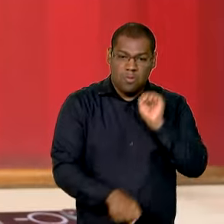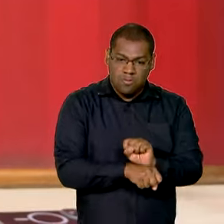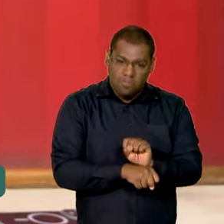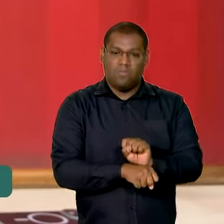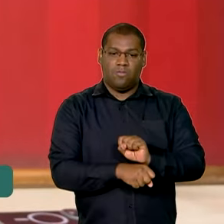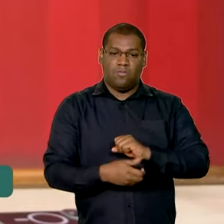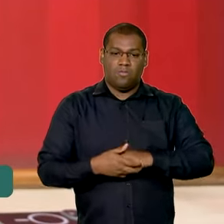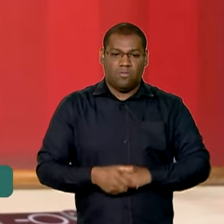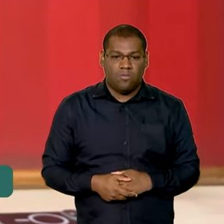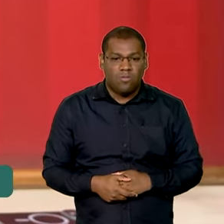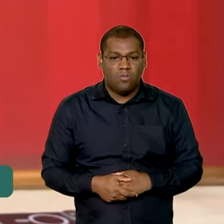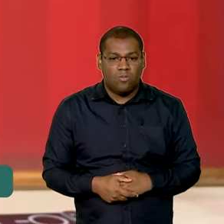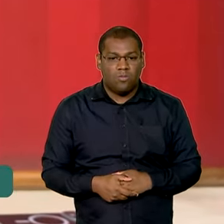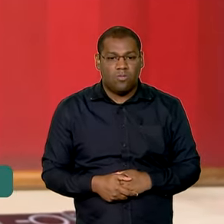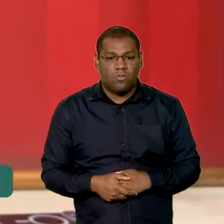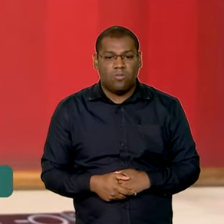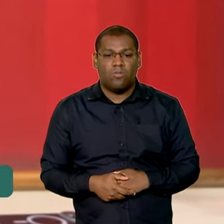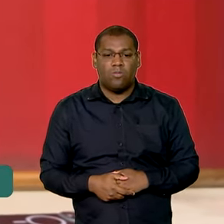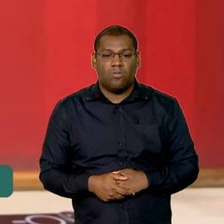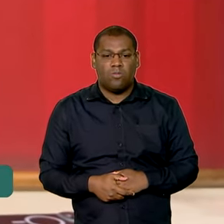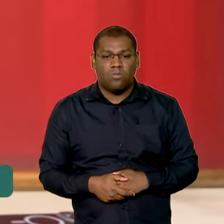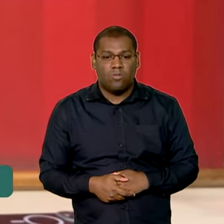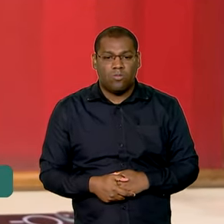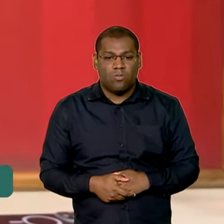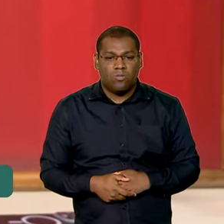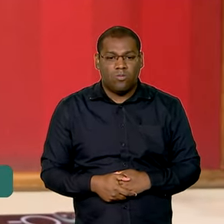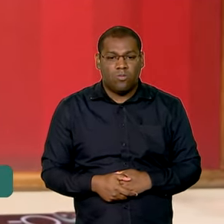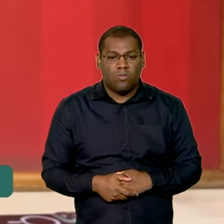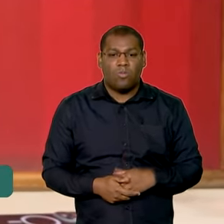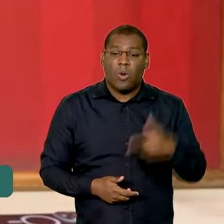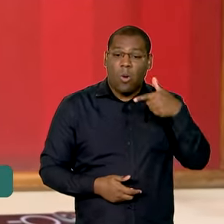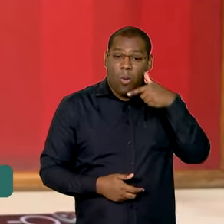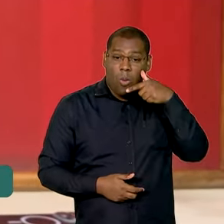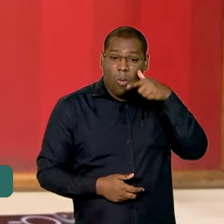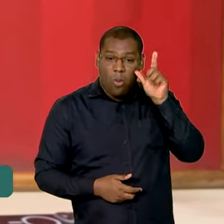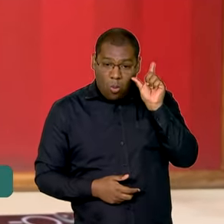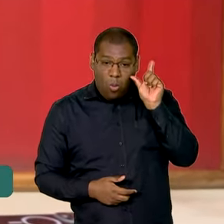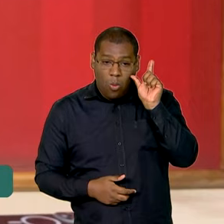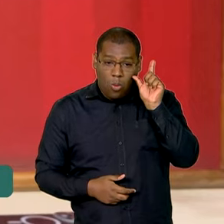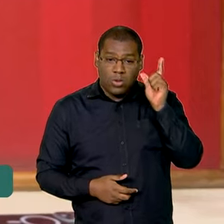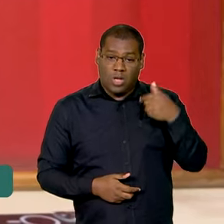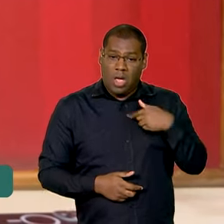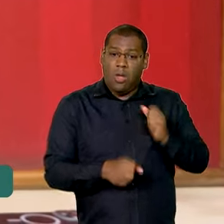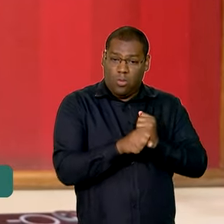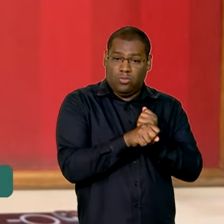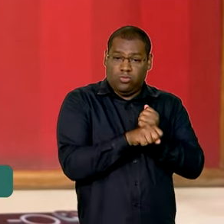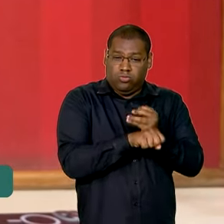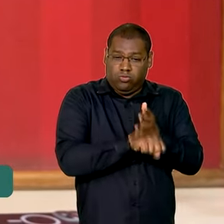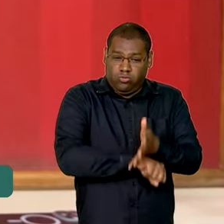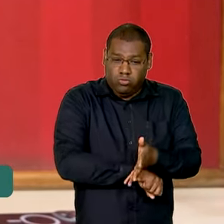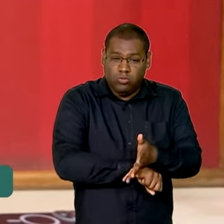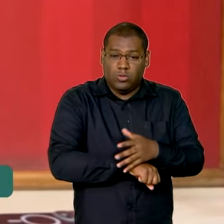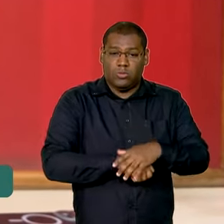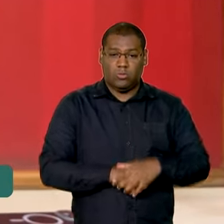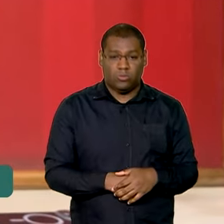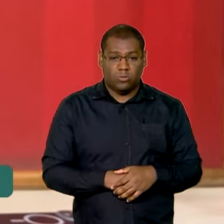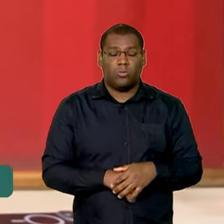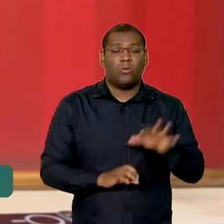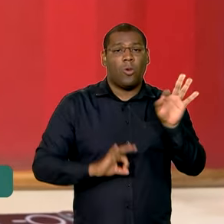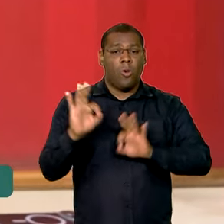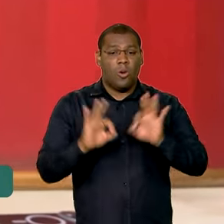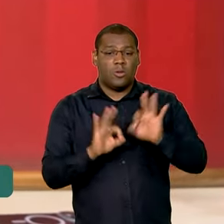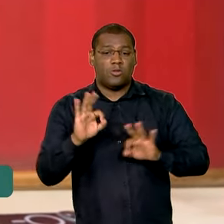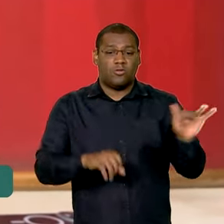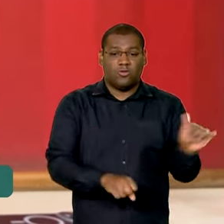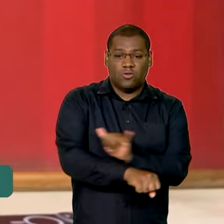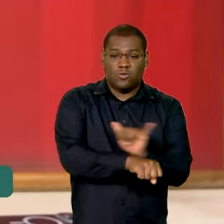-informação eu estou convencido disso ontem eu fiquei até boa parte da madrugada resolvendo problemas